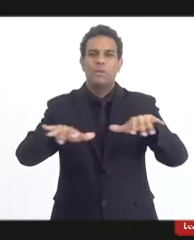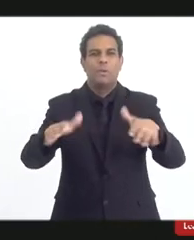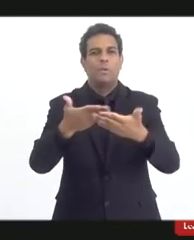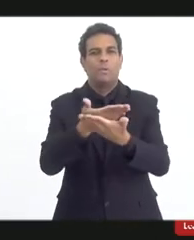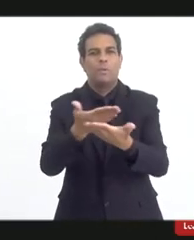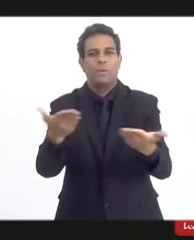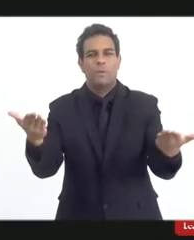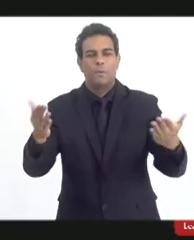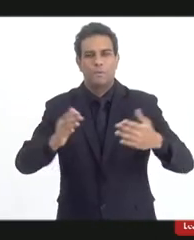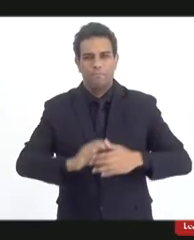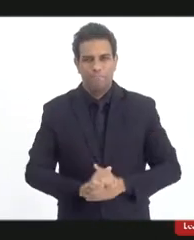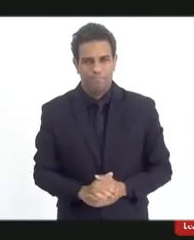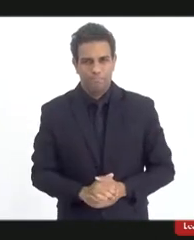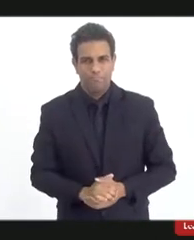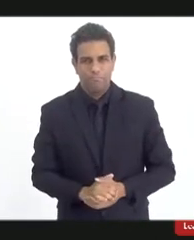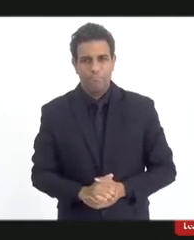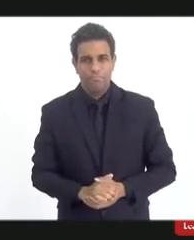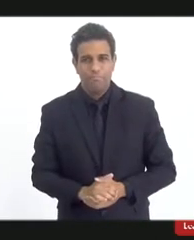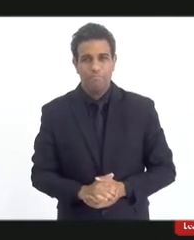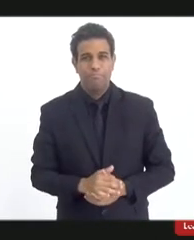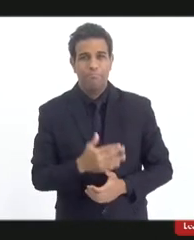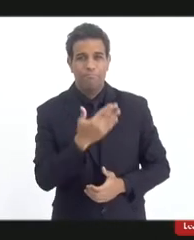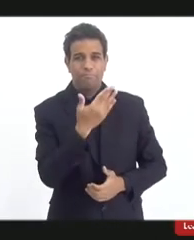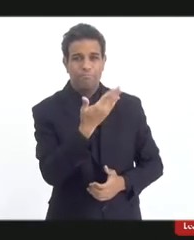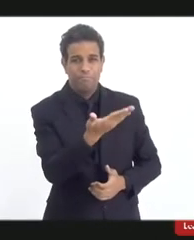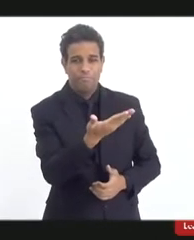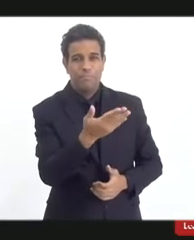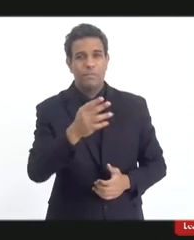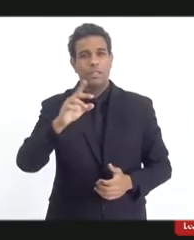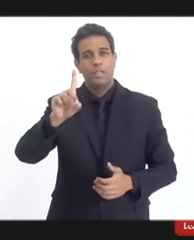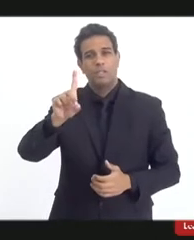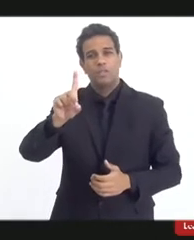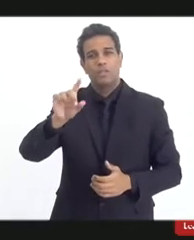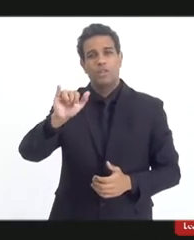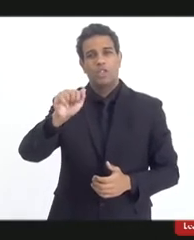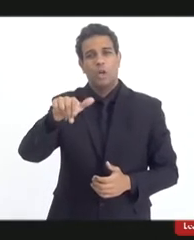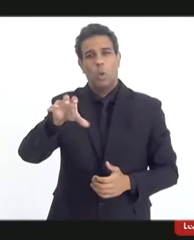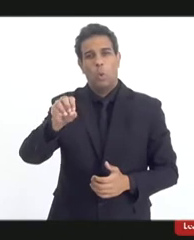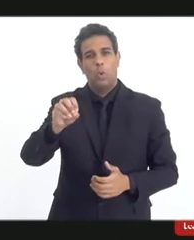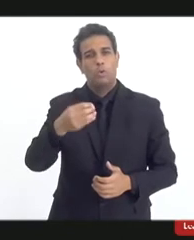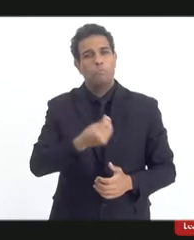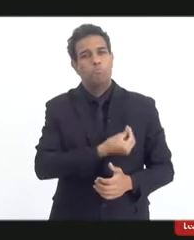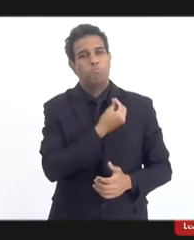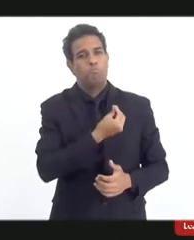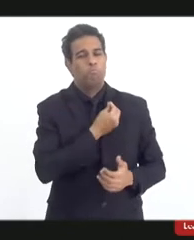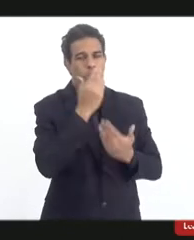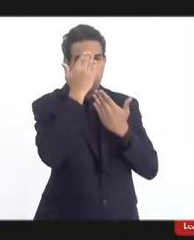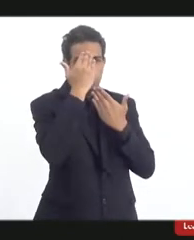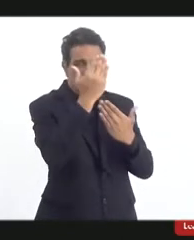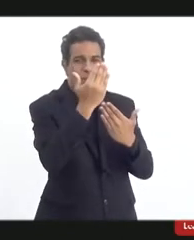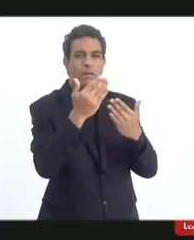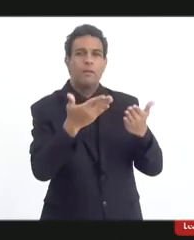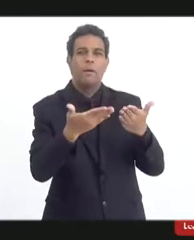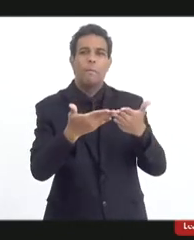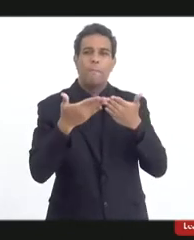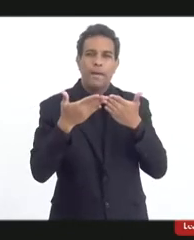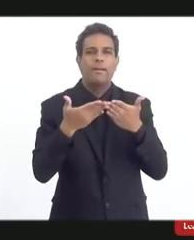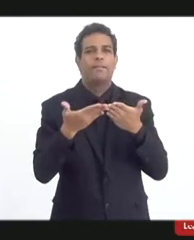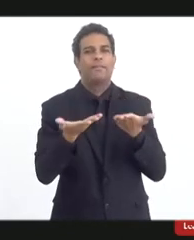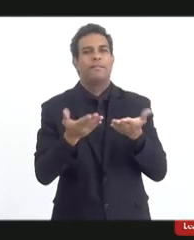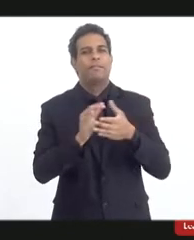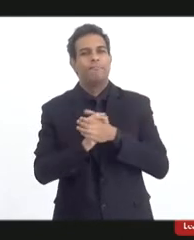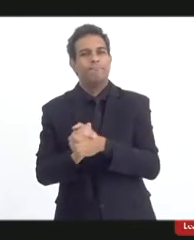Muito obrigado. Já, Coronel, sou a Águeda. Águeda, eu quero muito agradecer a sua presença, quero pedir que leve nossos